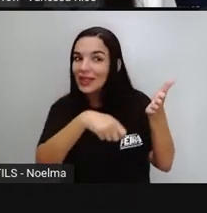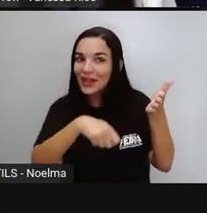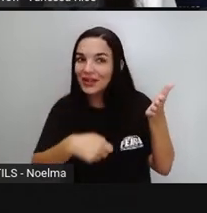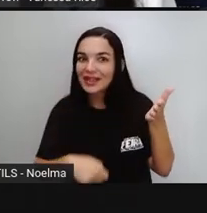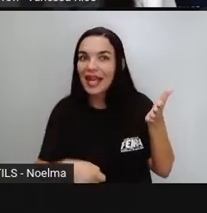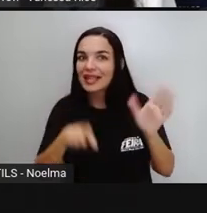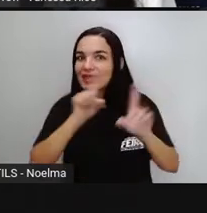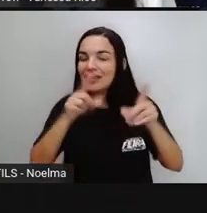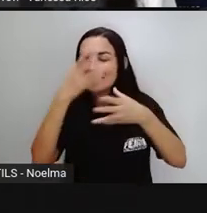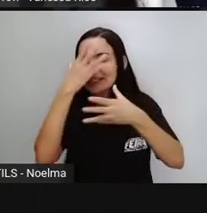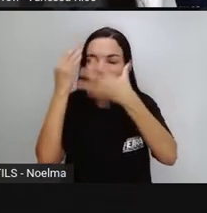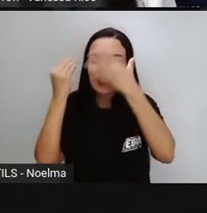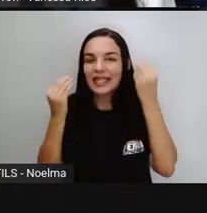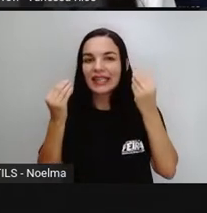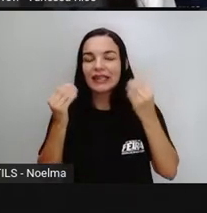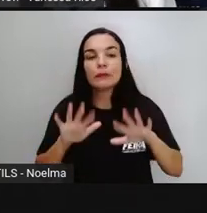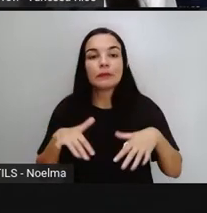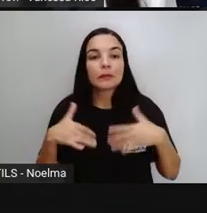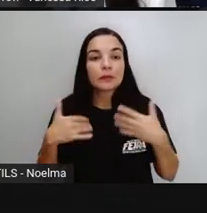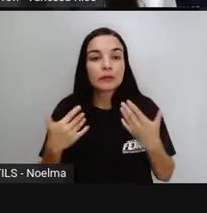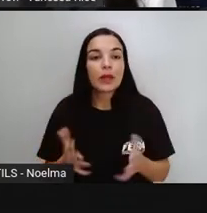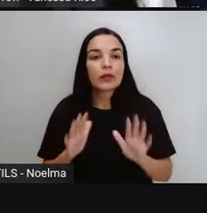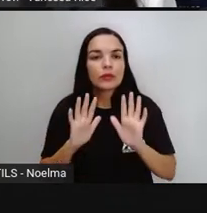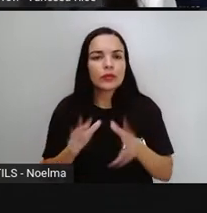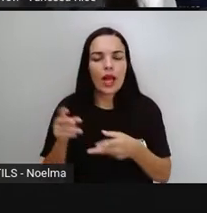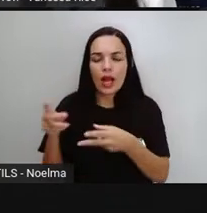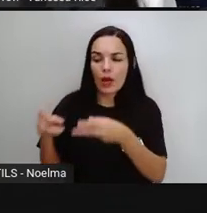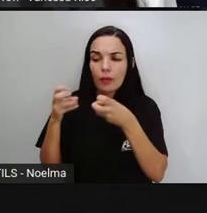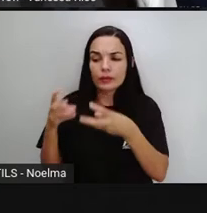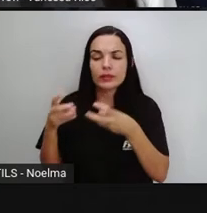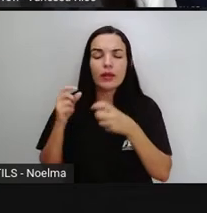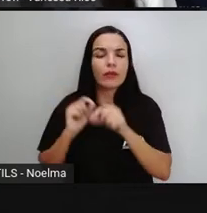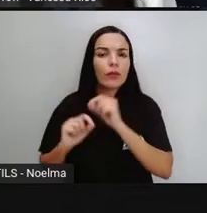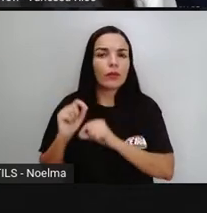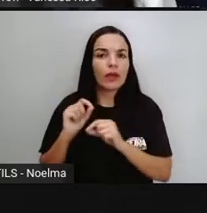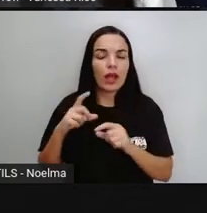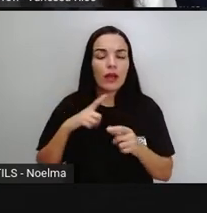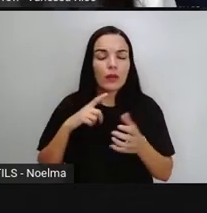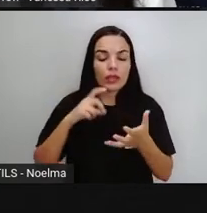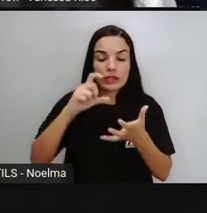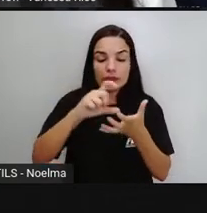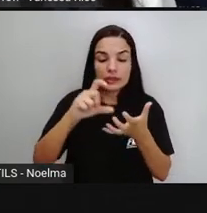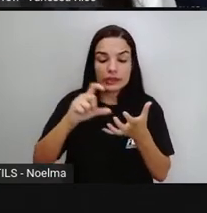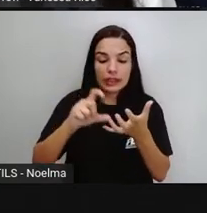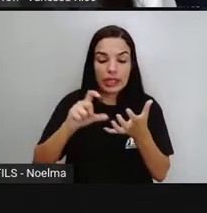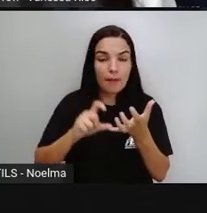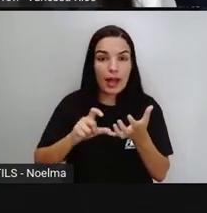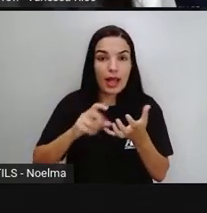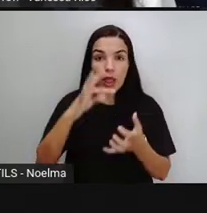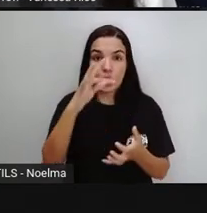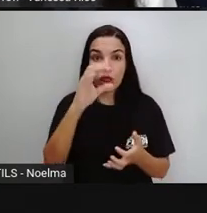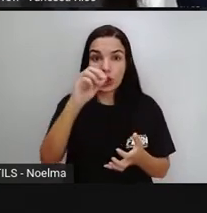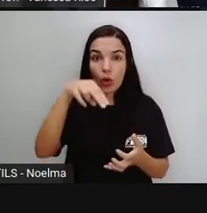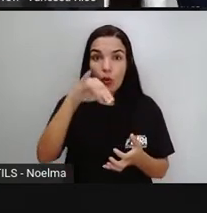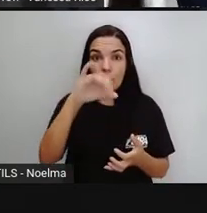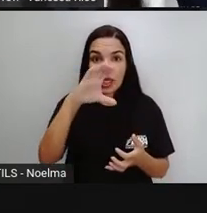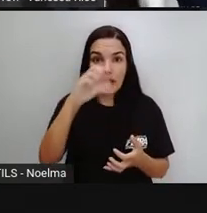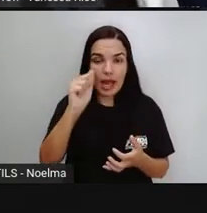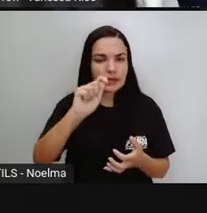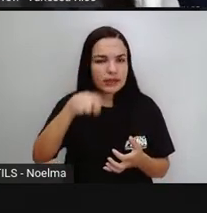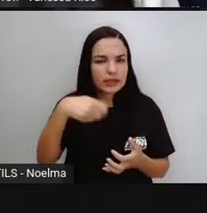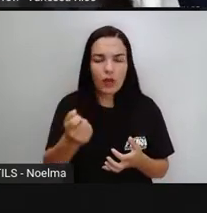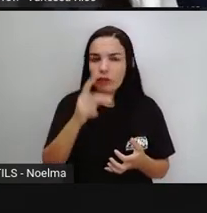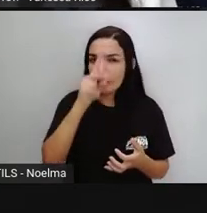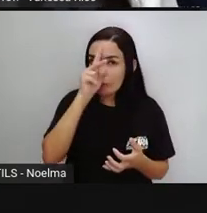sílabas tônicas. E a gente já observou que quando pronunciamos uma palavra formada por duas